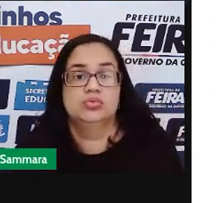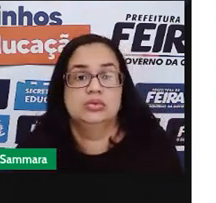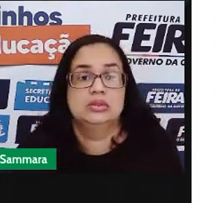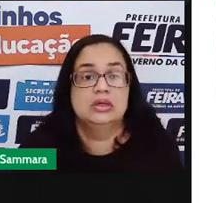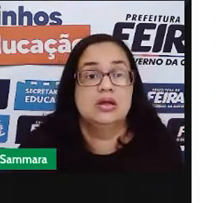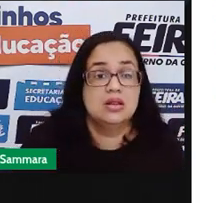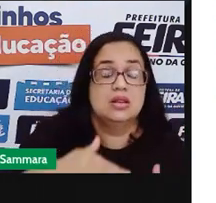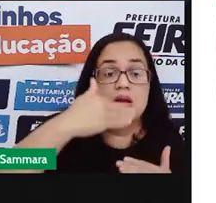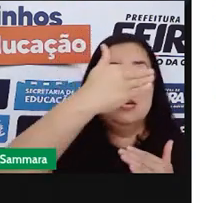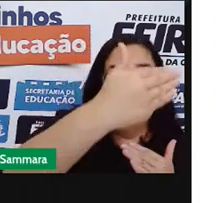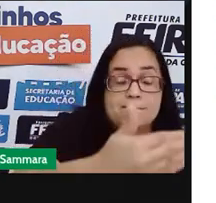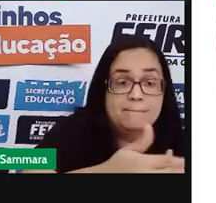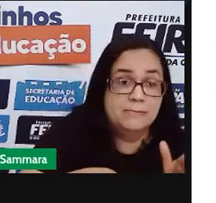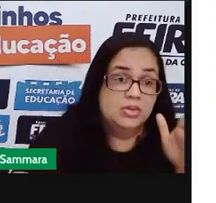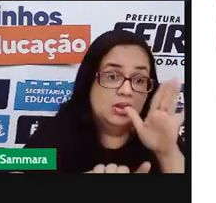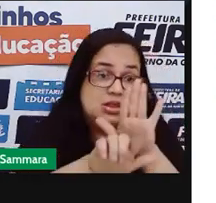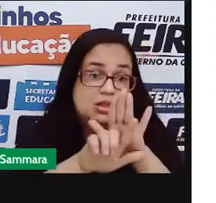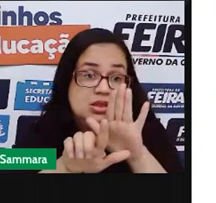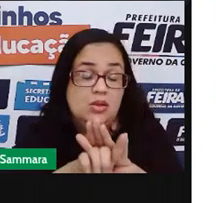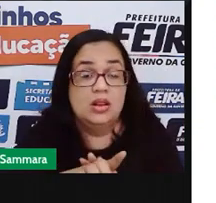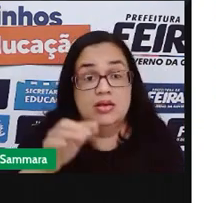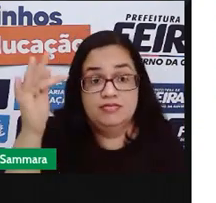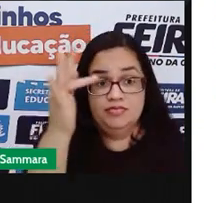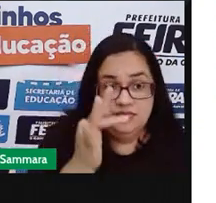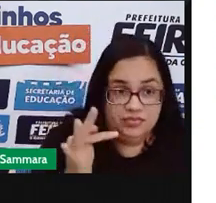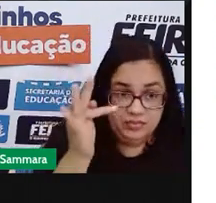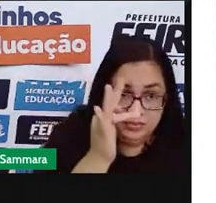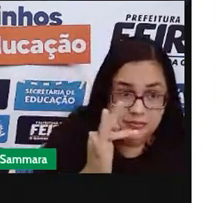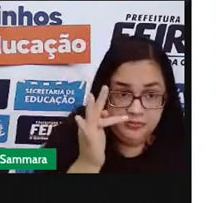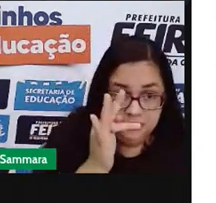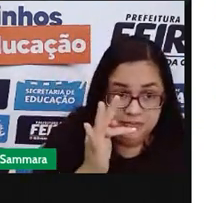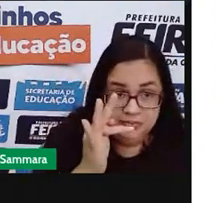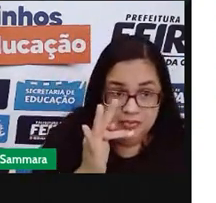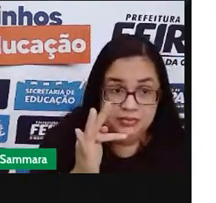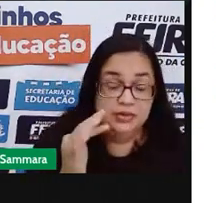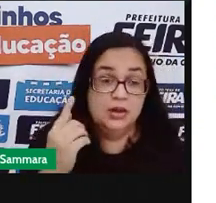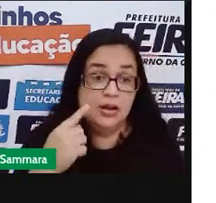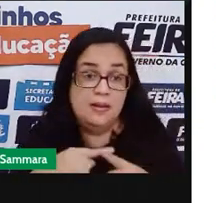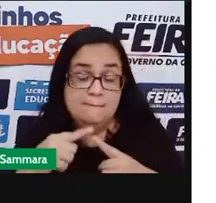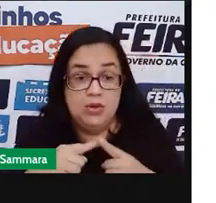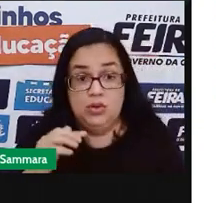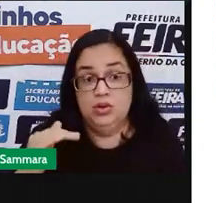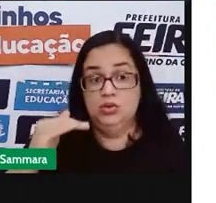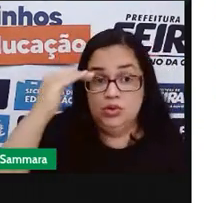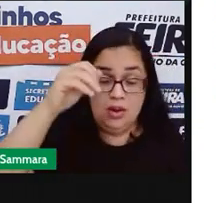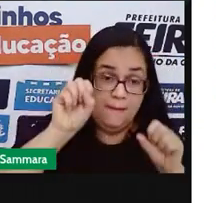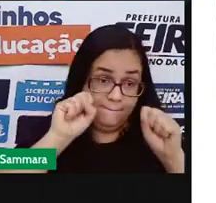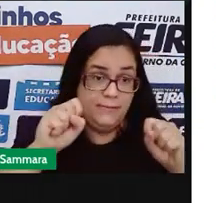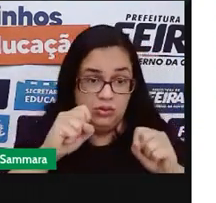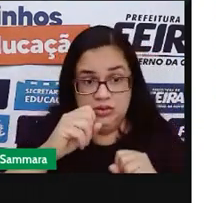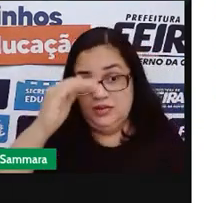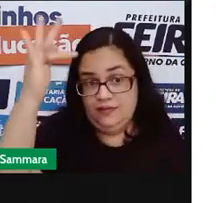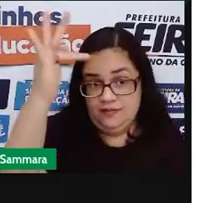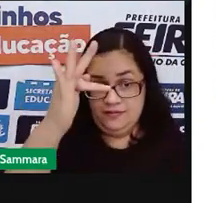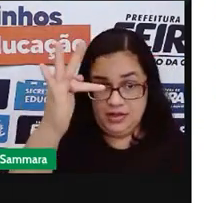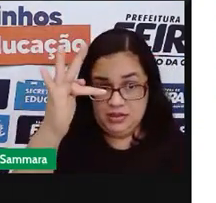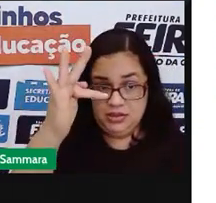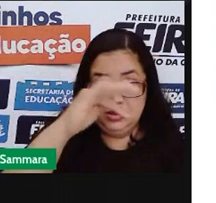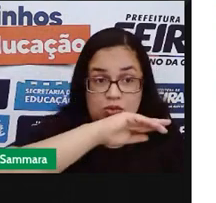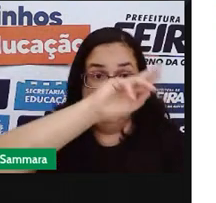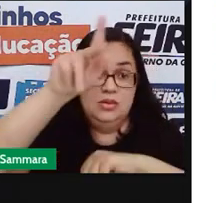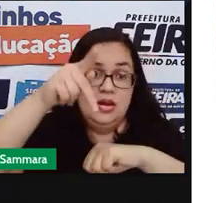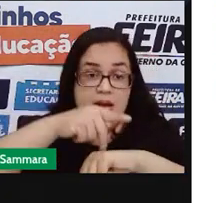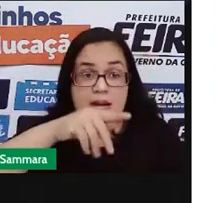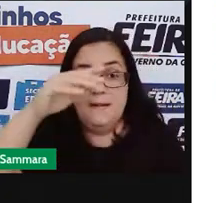ou vá passar por cima de uma lei federal. Porque o poder federal toma conta do país,